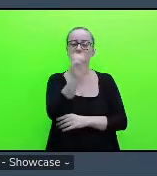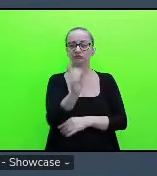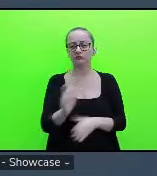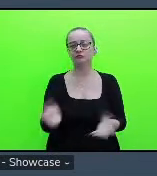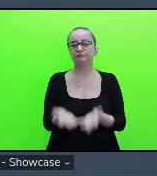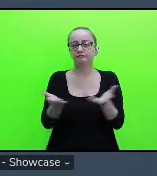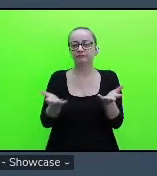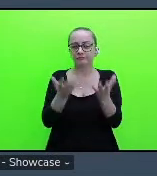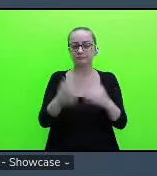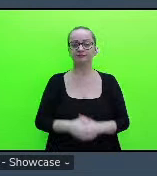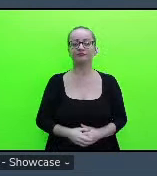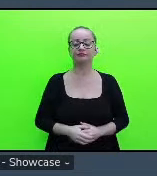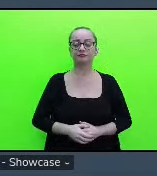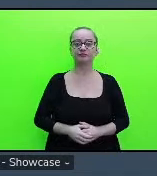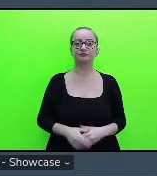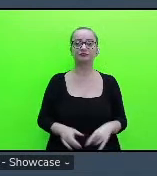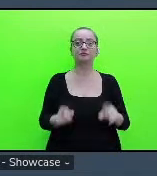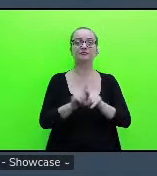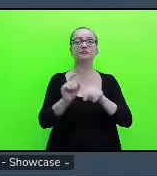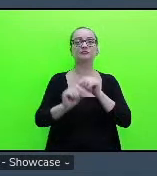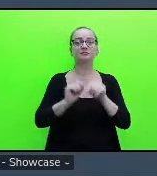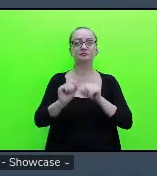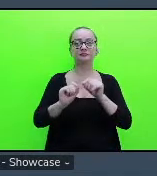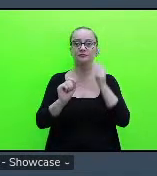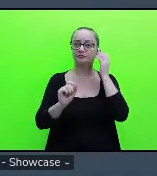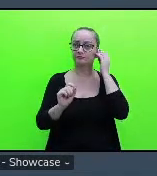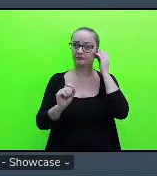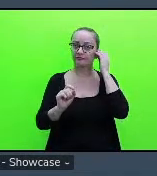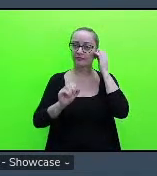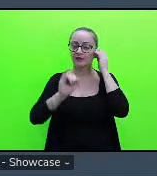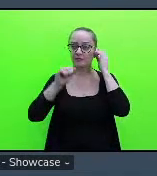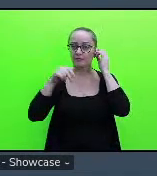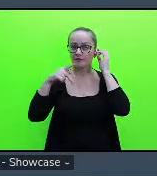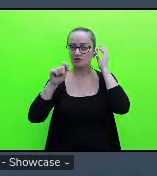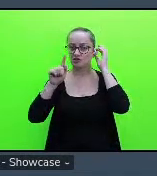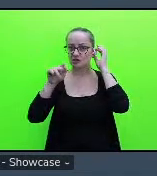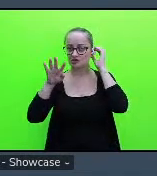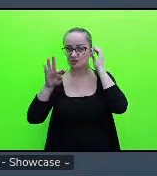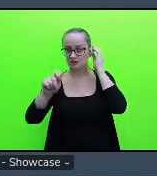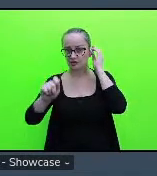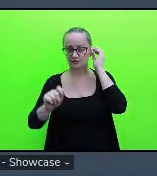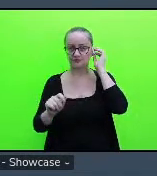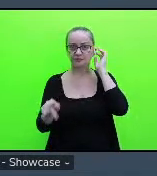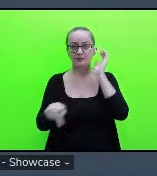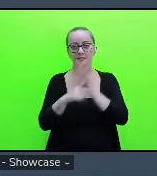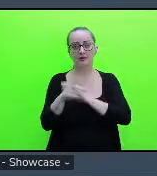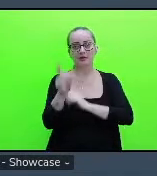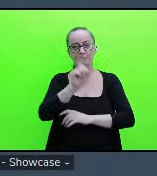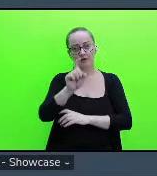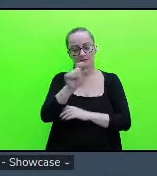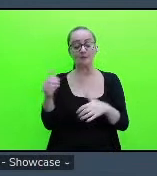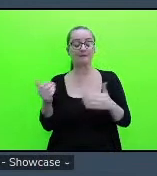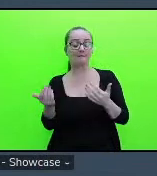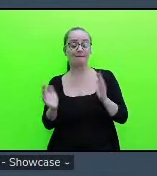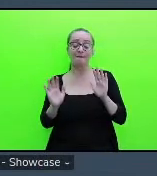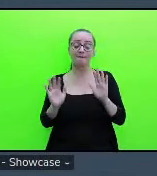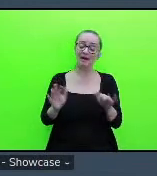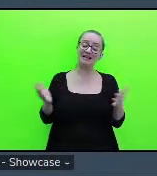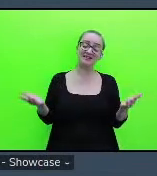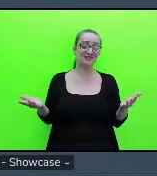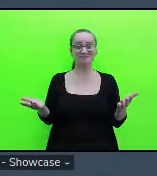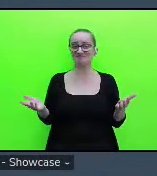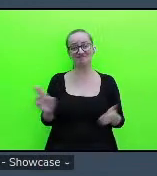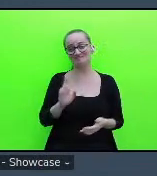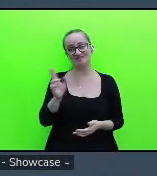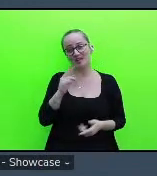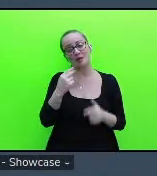e a imagética também, né, do grafite, só que não deu por causa